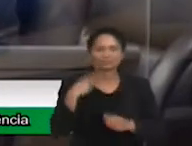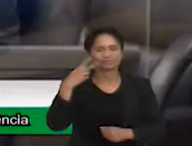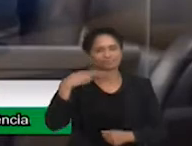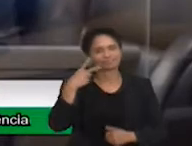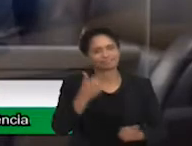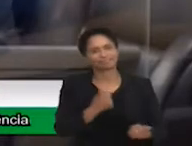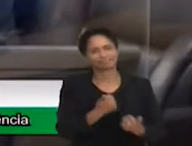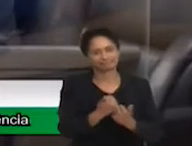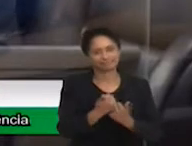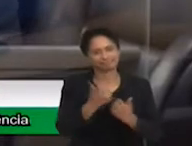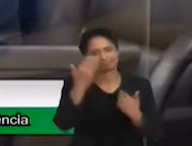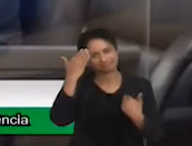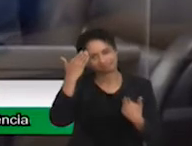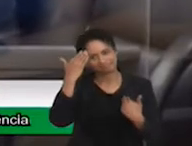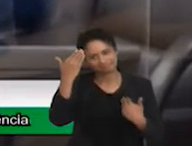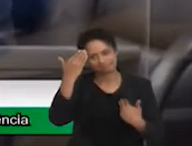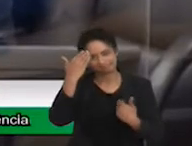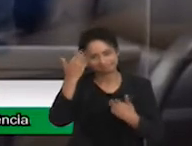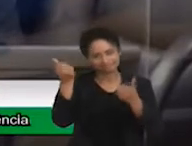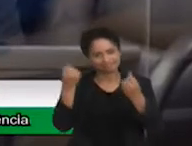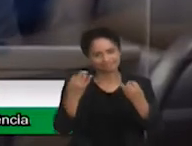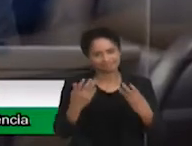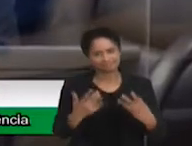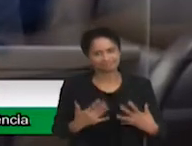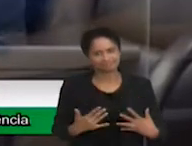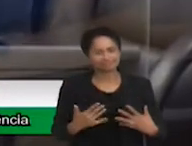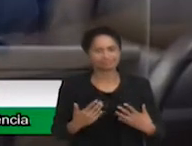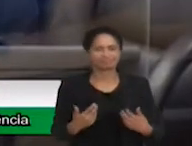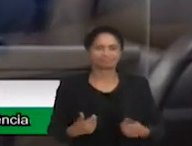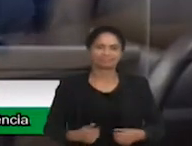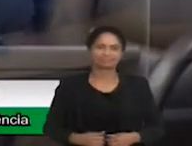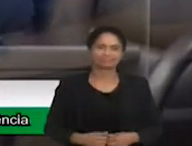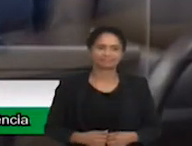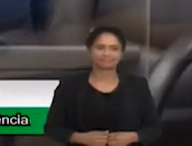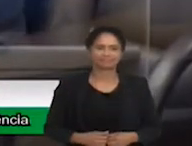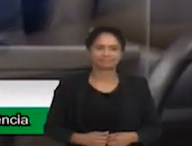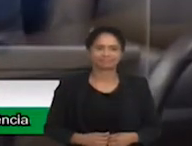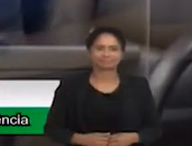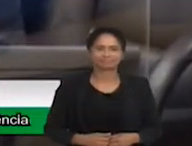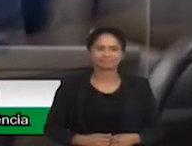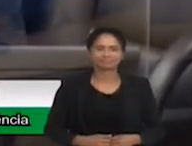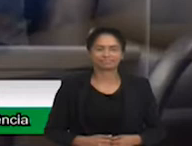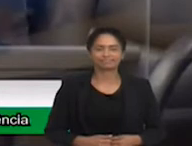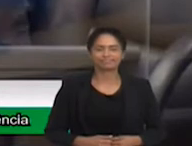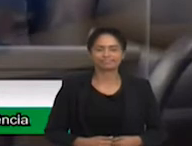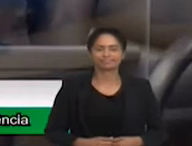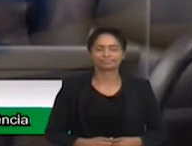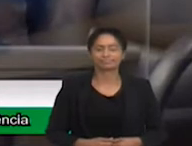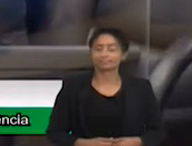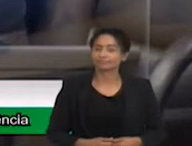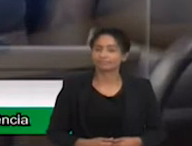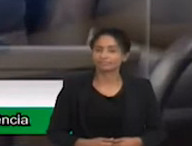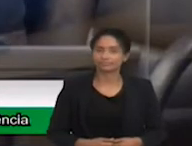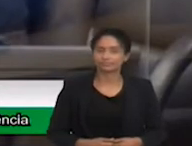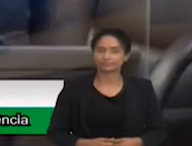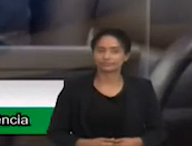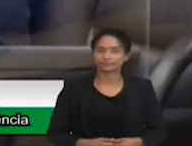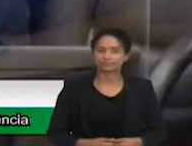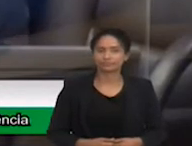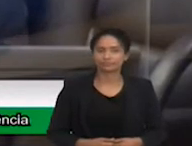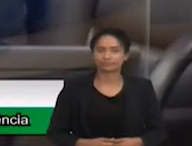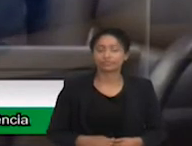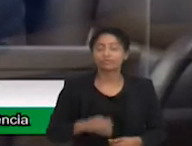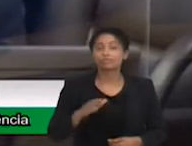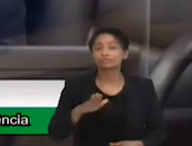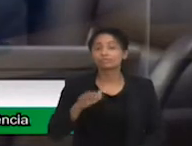obrigado pela sua explanação. Agora, eu gostaria de chamar a senhora Vanessa